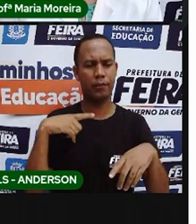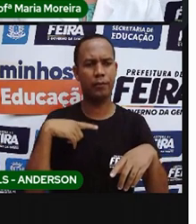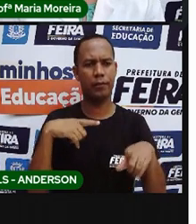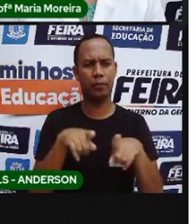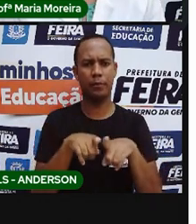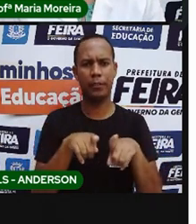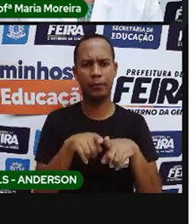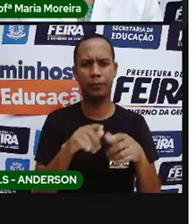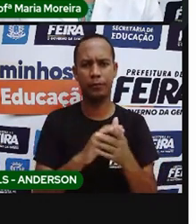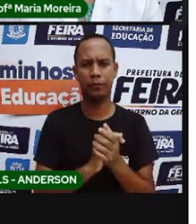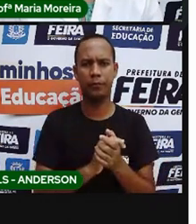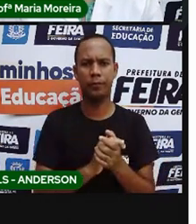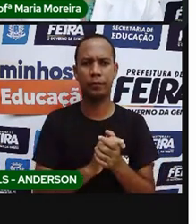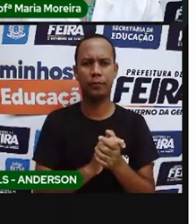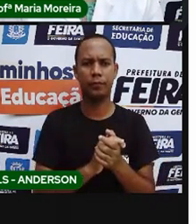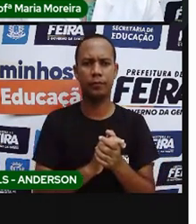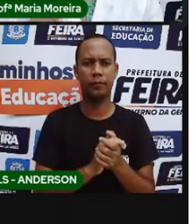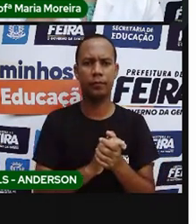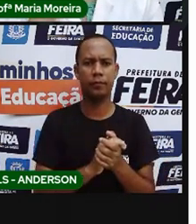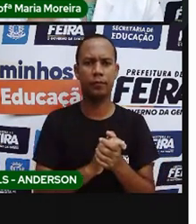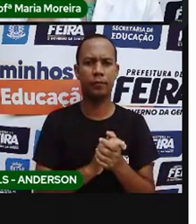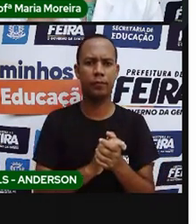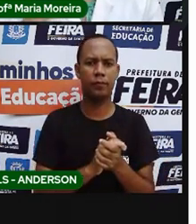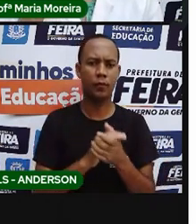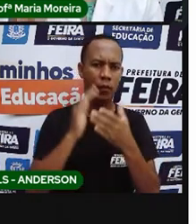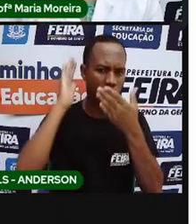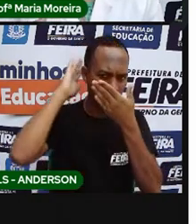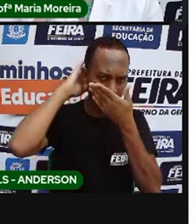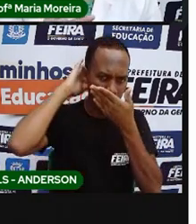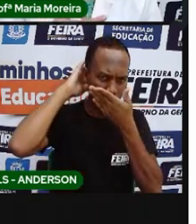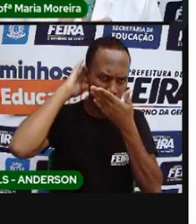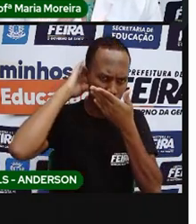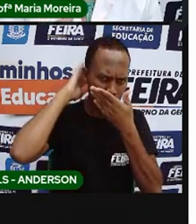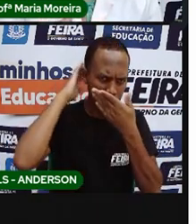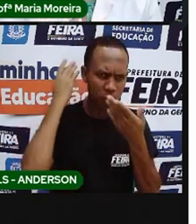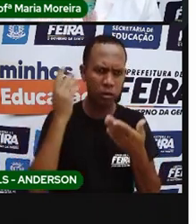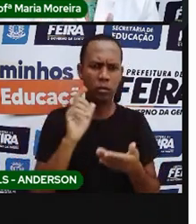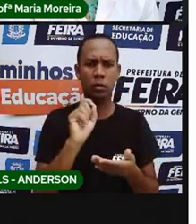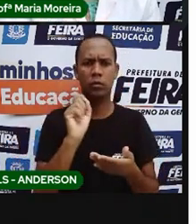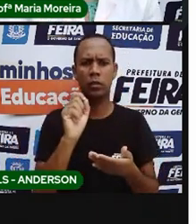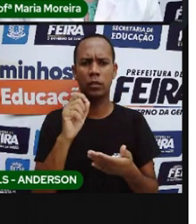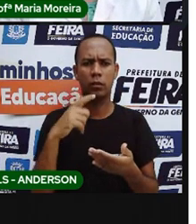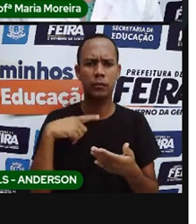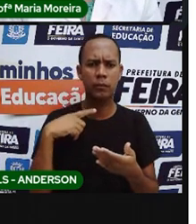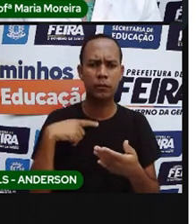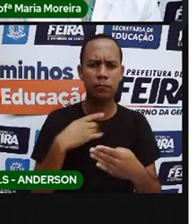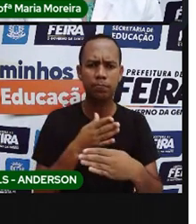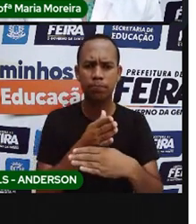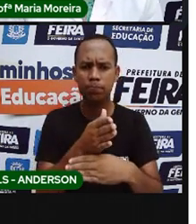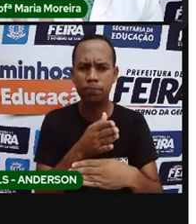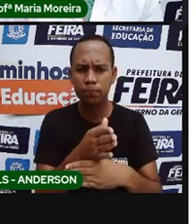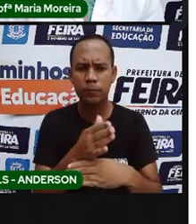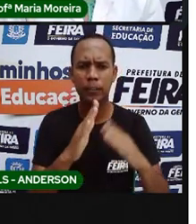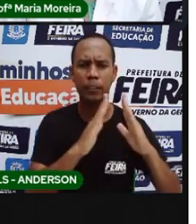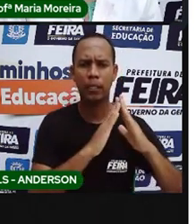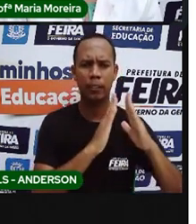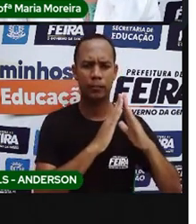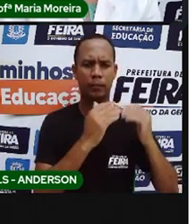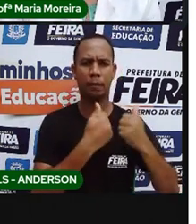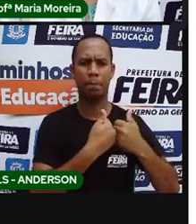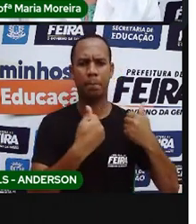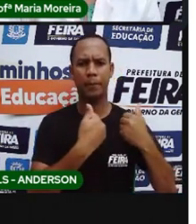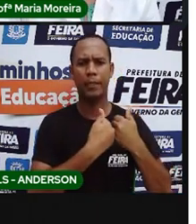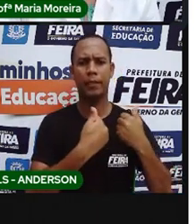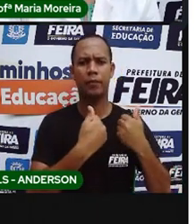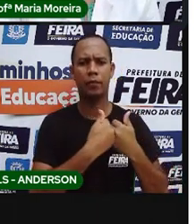Pocos e pescam com frequência. Então, os indígenas, é comum eles terem suas trilhas, a peregrinas, por conta da